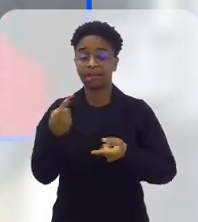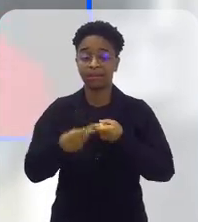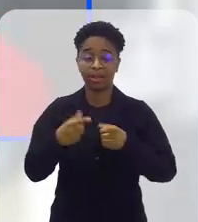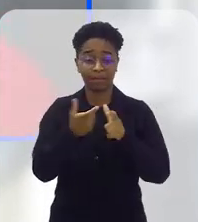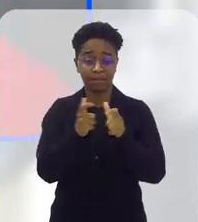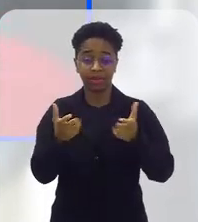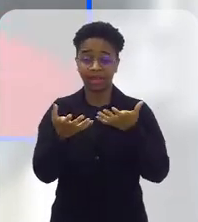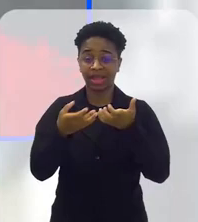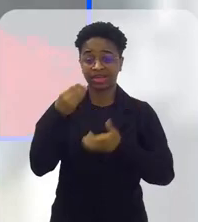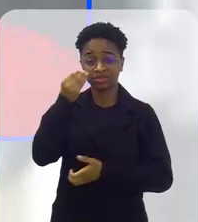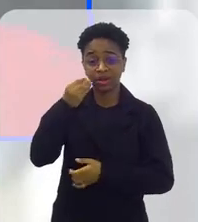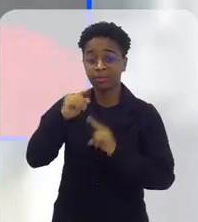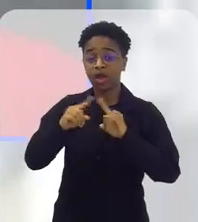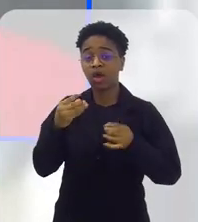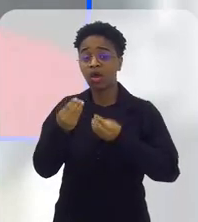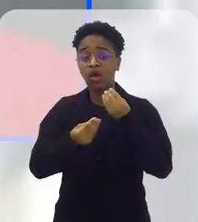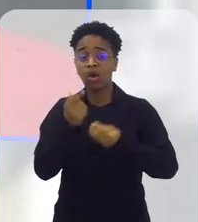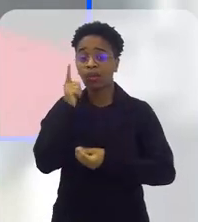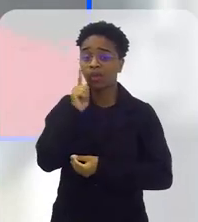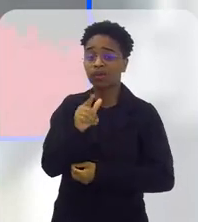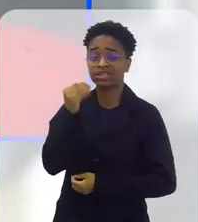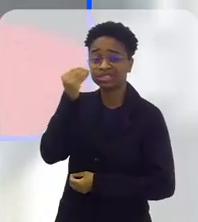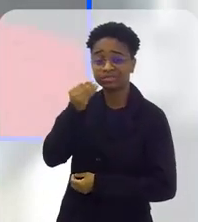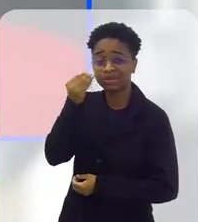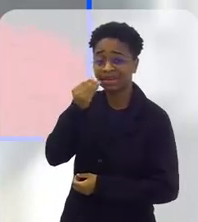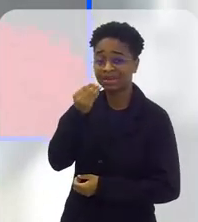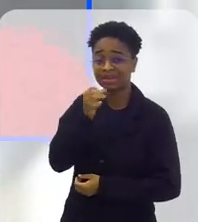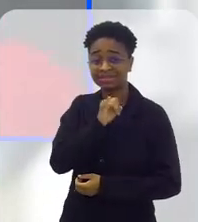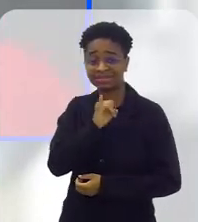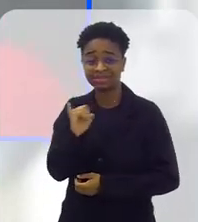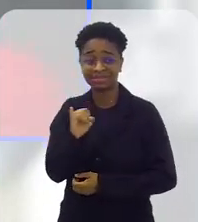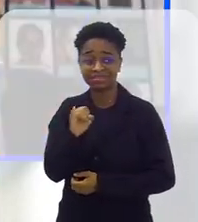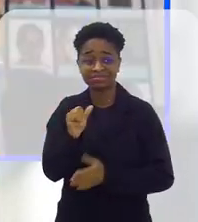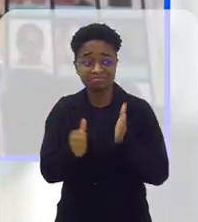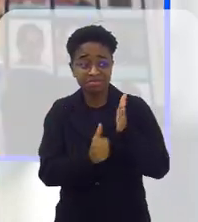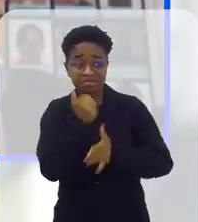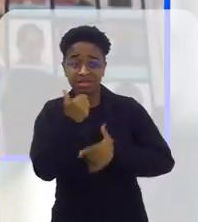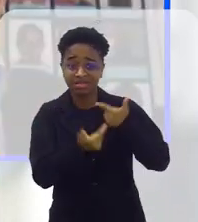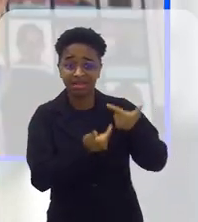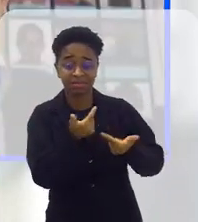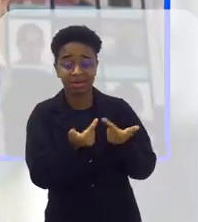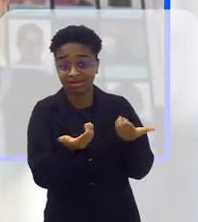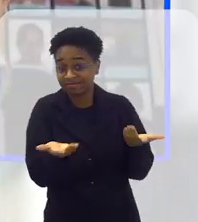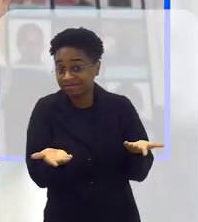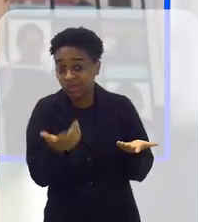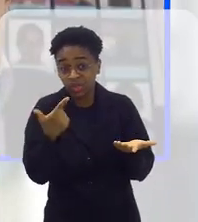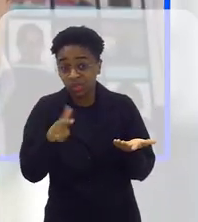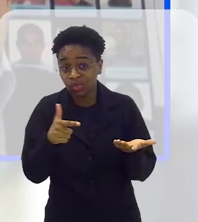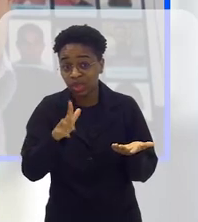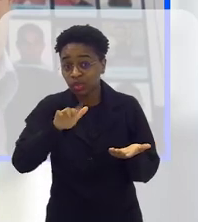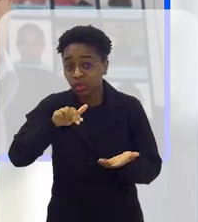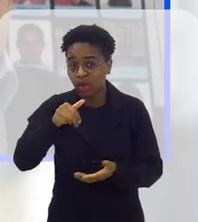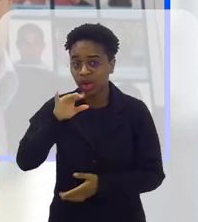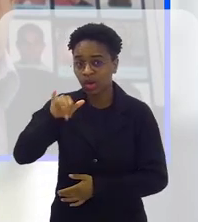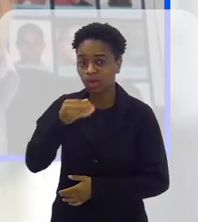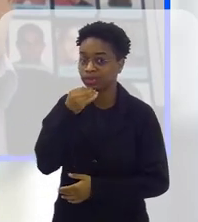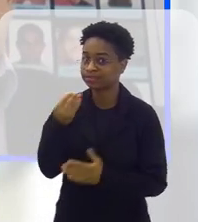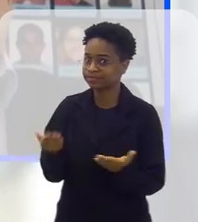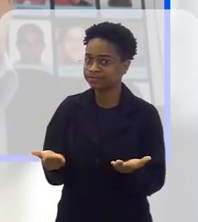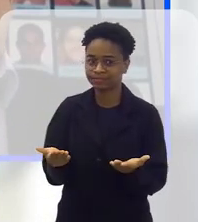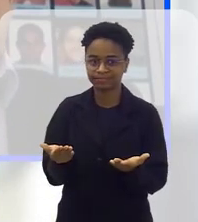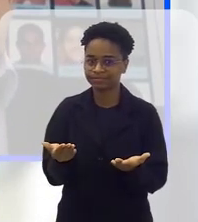exigem aquela experiência e como ter a primeira experiência se... Não tem a primeira oportunidade.